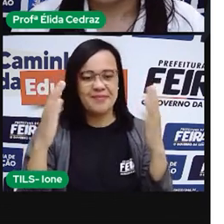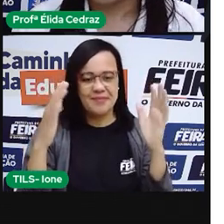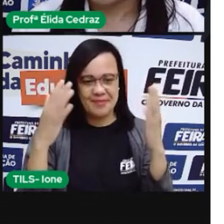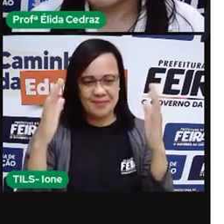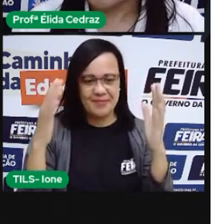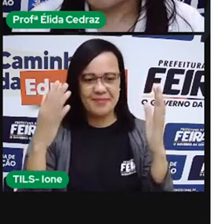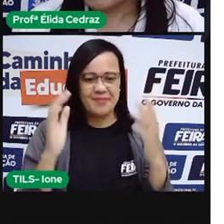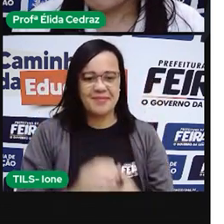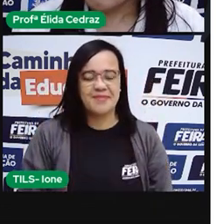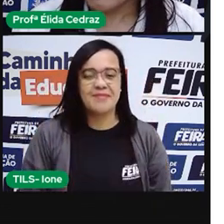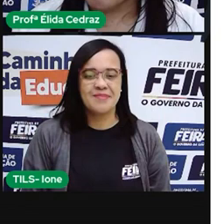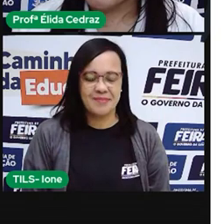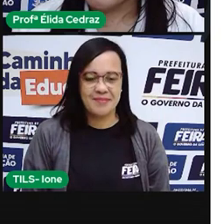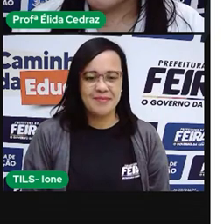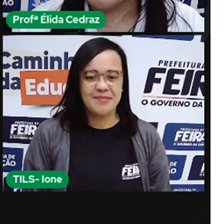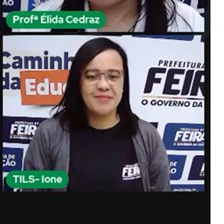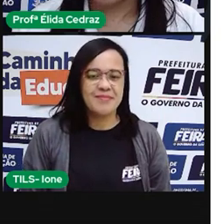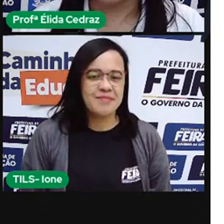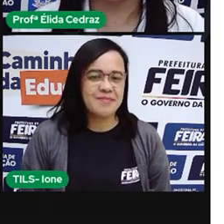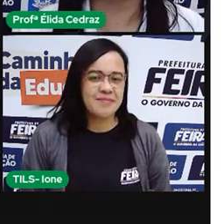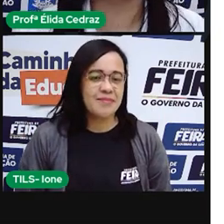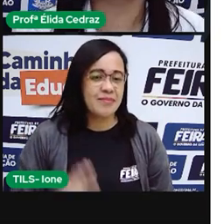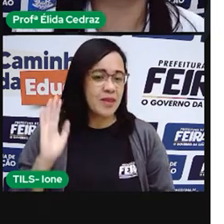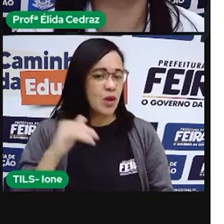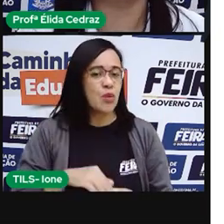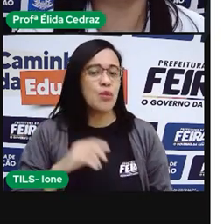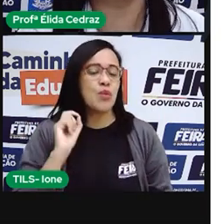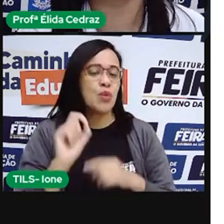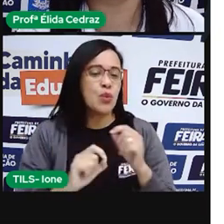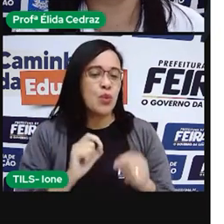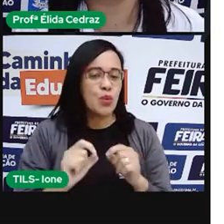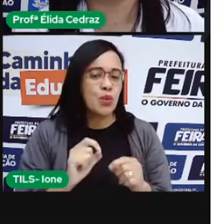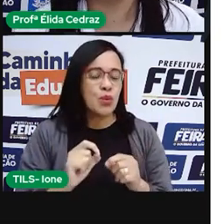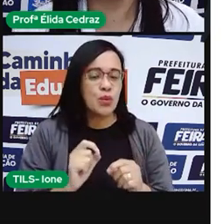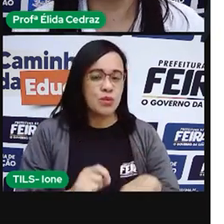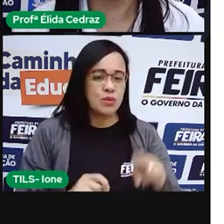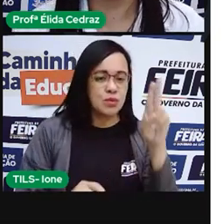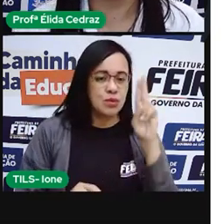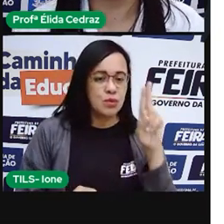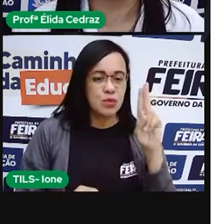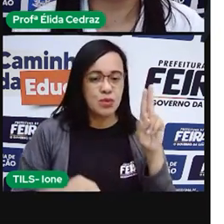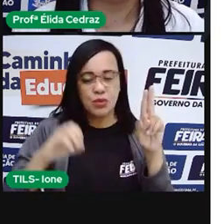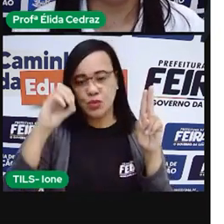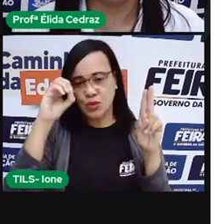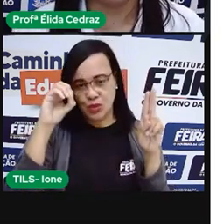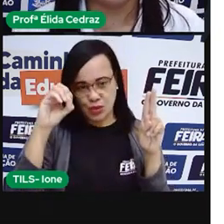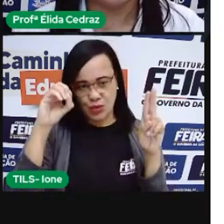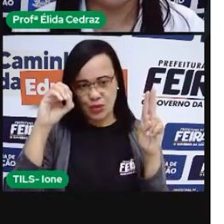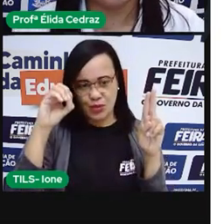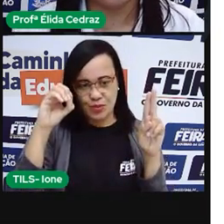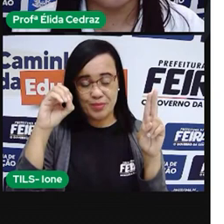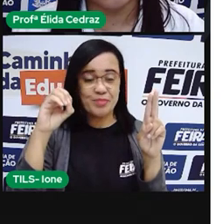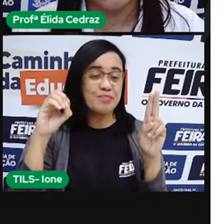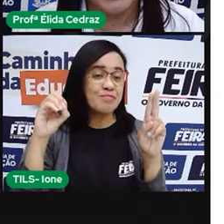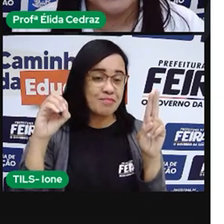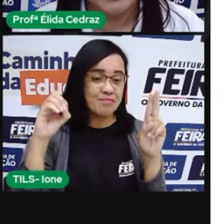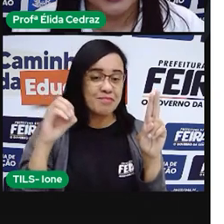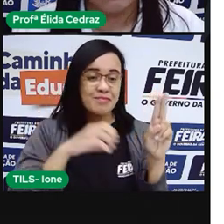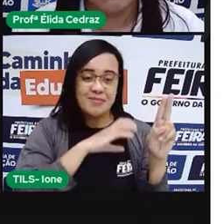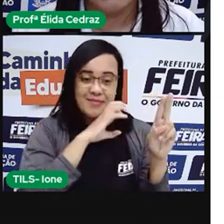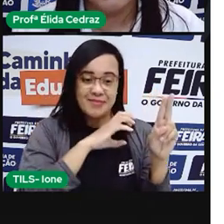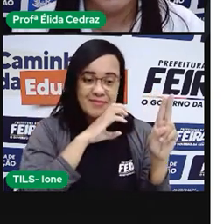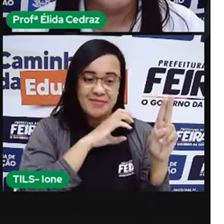E a última palavrinha. Esquilo. Isso. Aquele bichinho lindo do